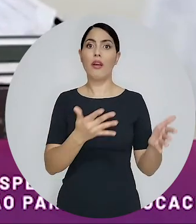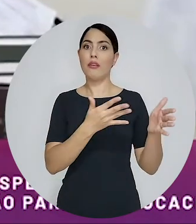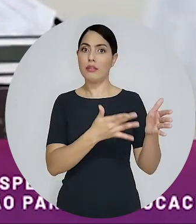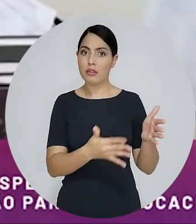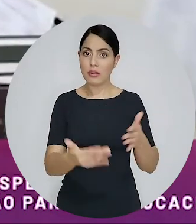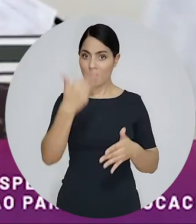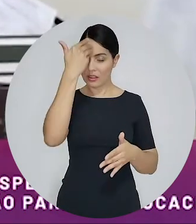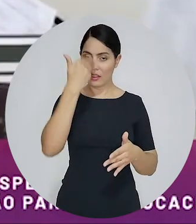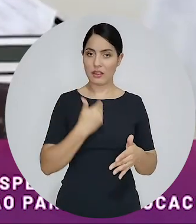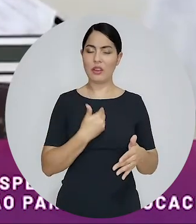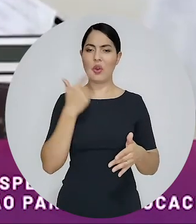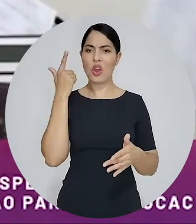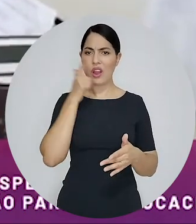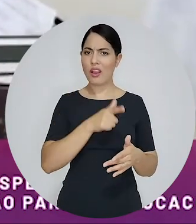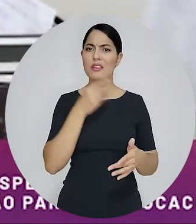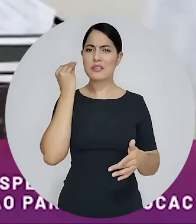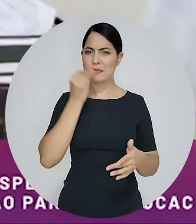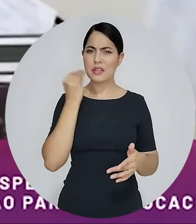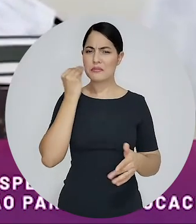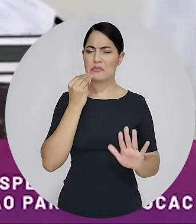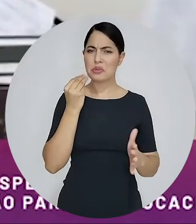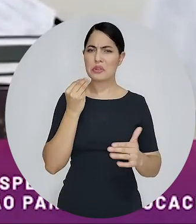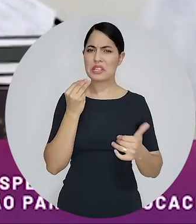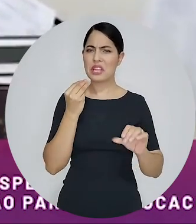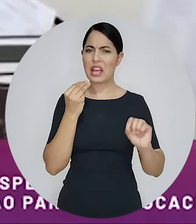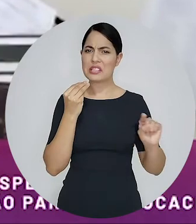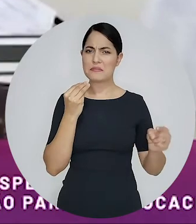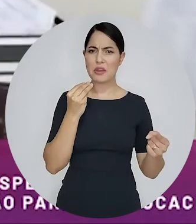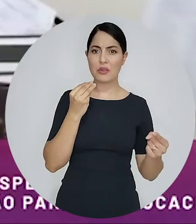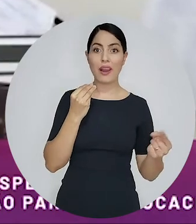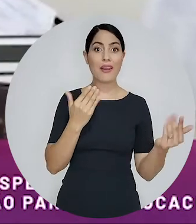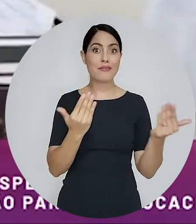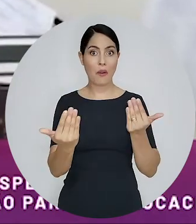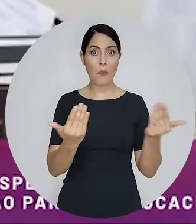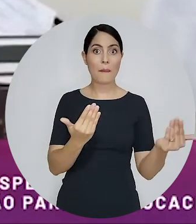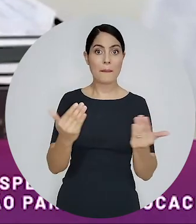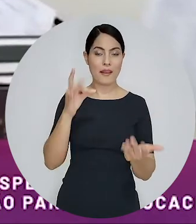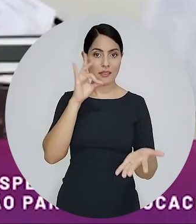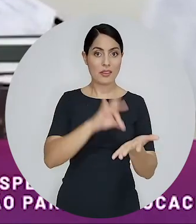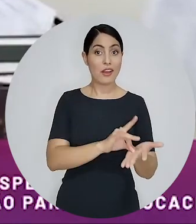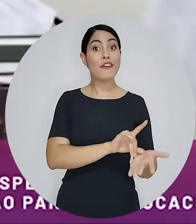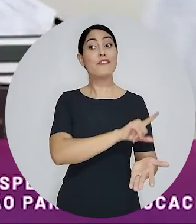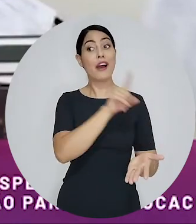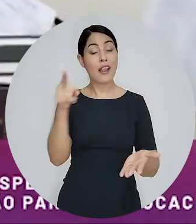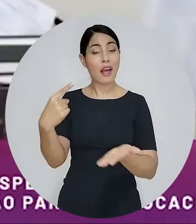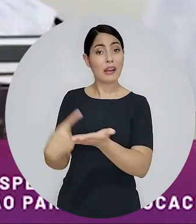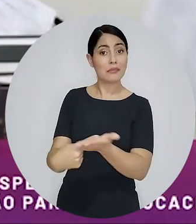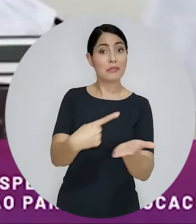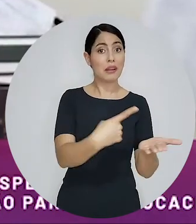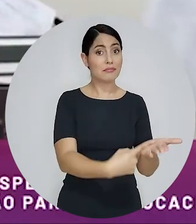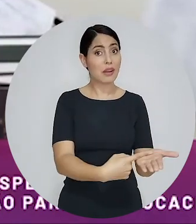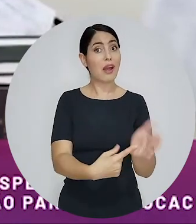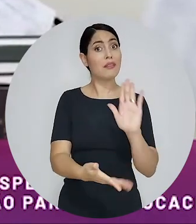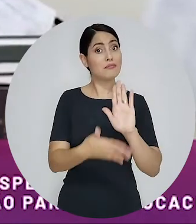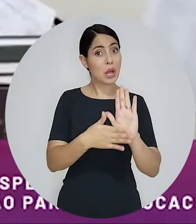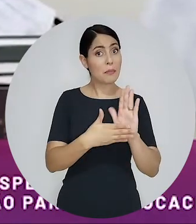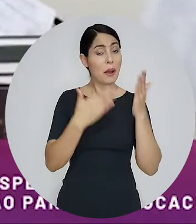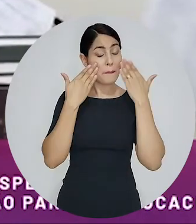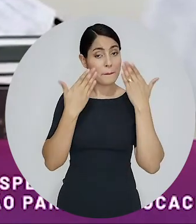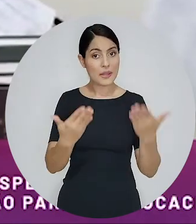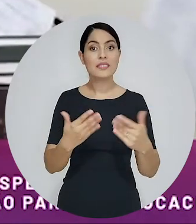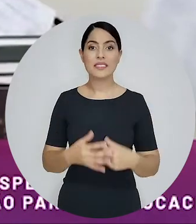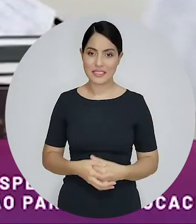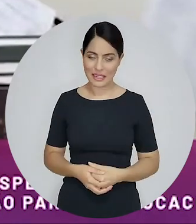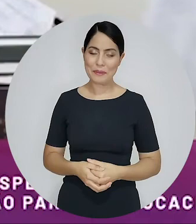25 anos de tribunal o máximo que eu dava era 10 mil para esse tipo de caso então volta lá faz as suas contas e apresenta outra